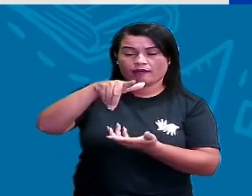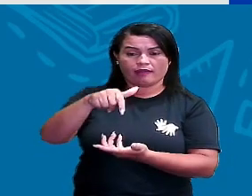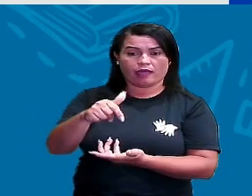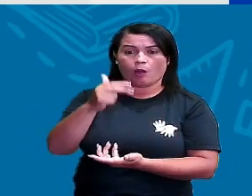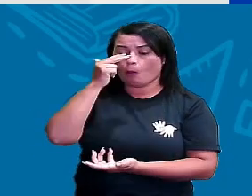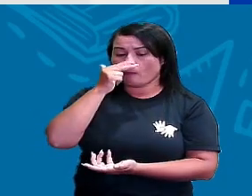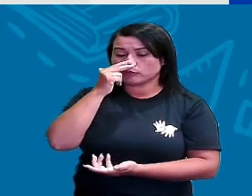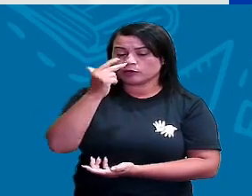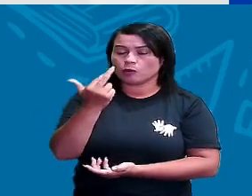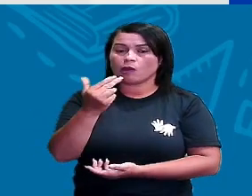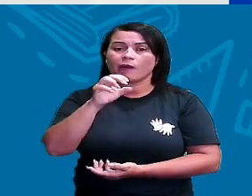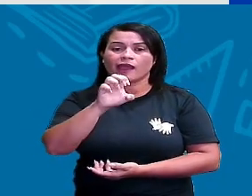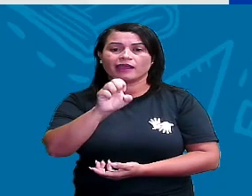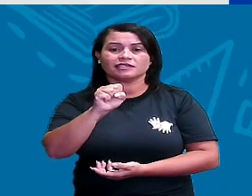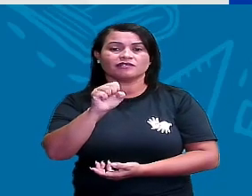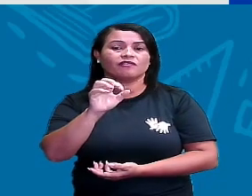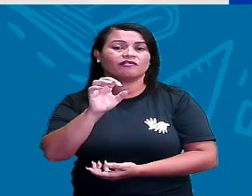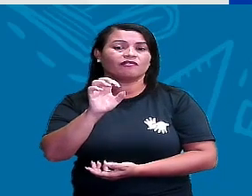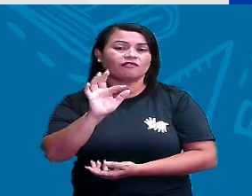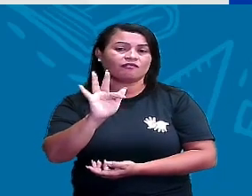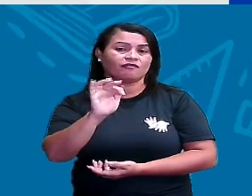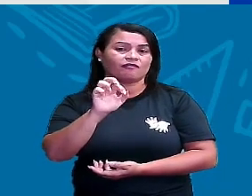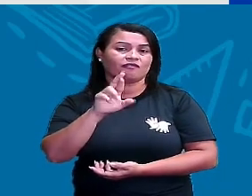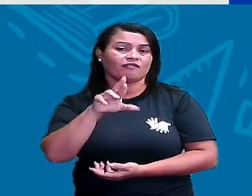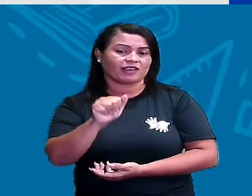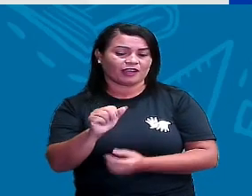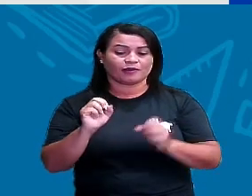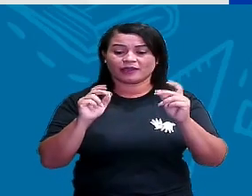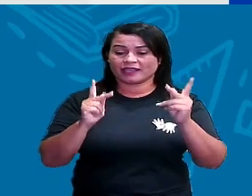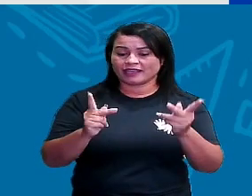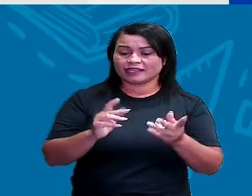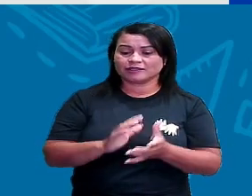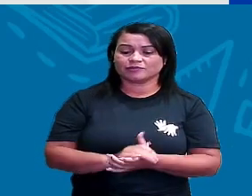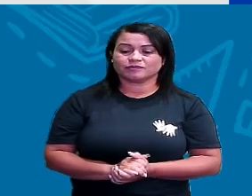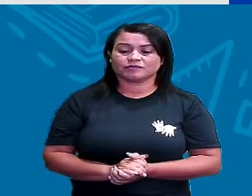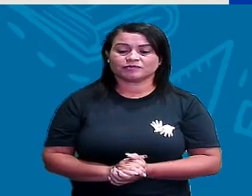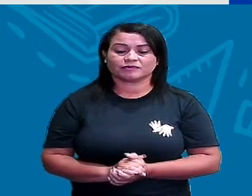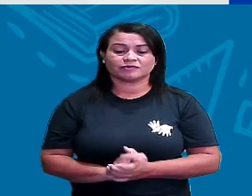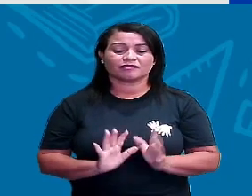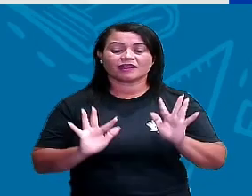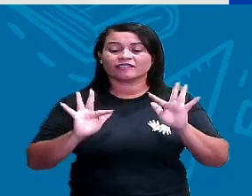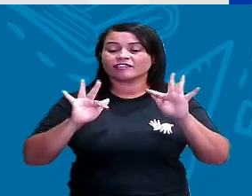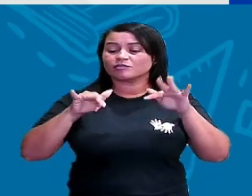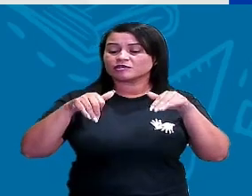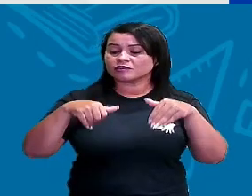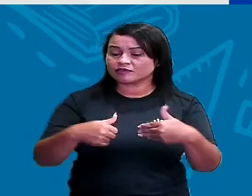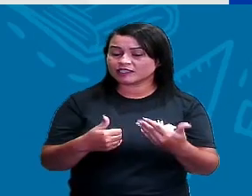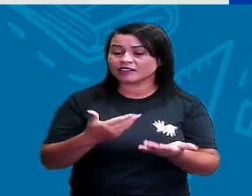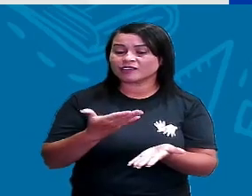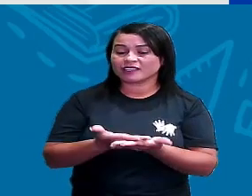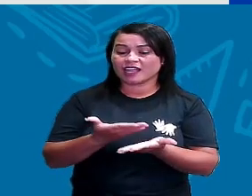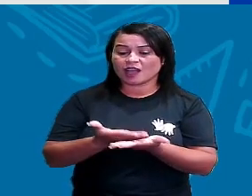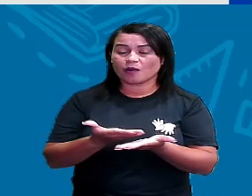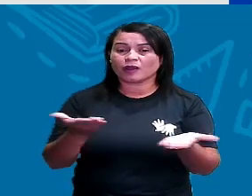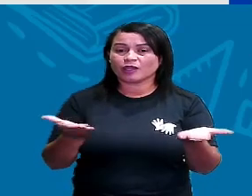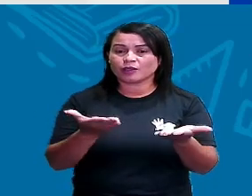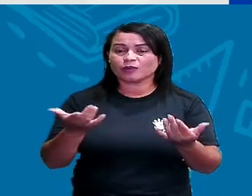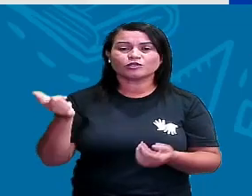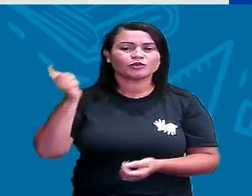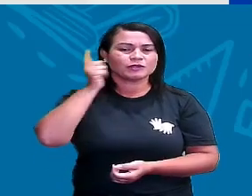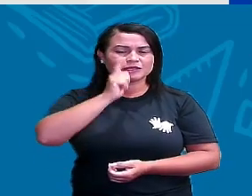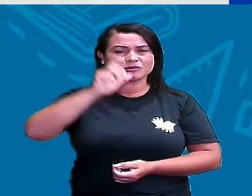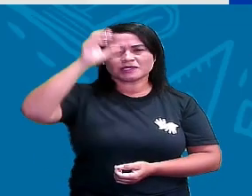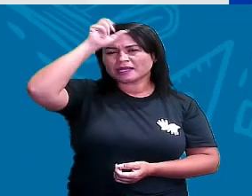Terra seria a esfera. Ok? Então, chegamos ao final da nossa aula e hoje a gente conseguiu